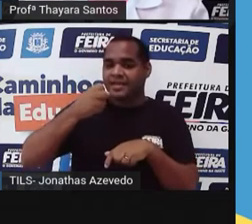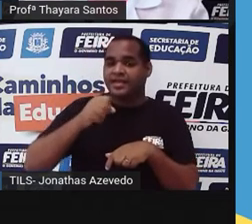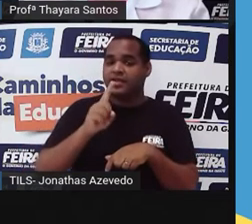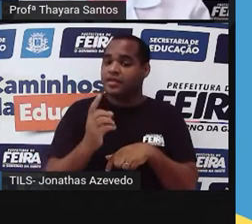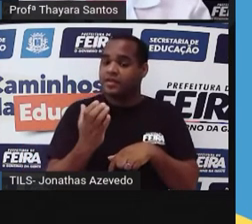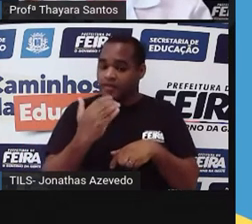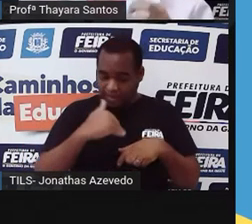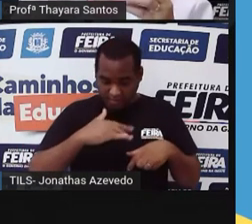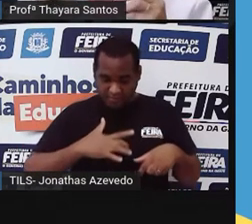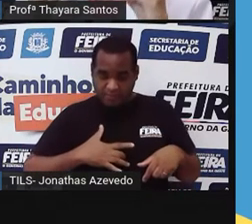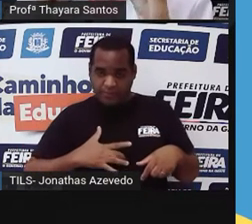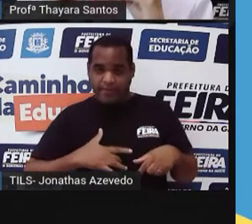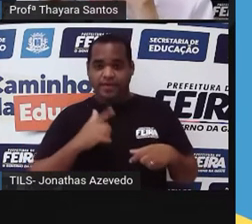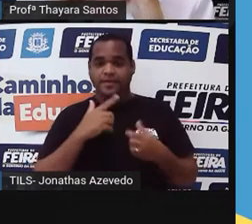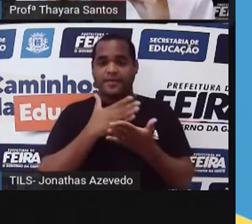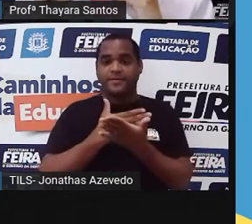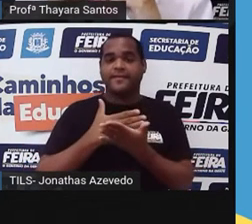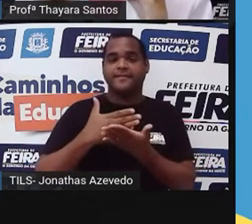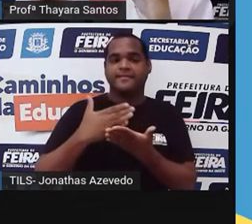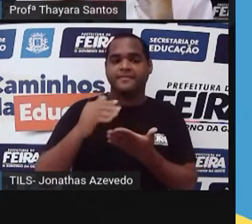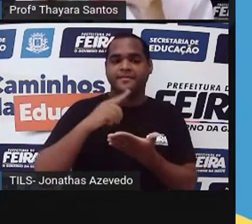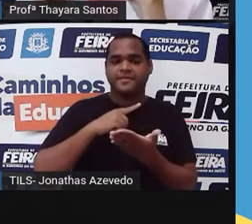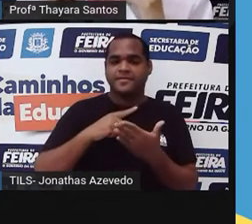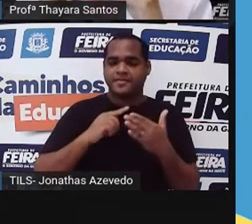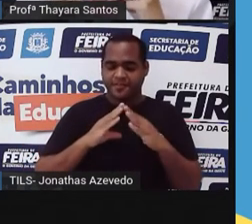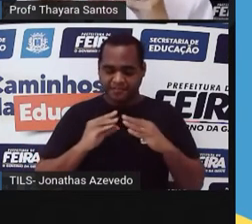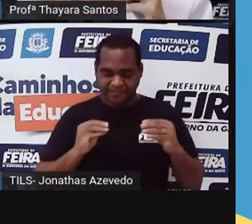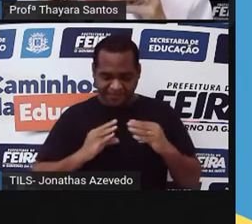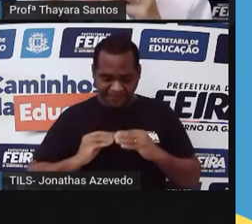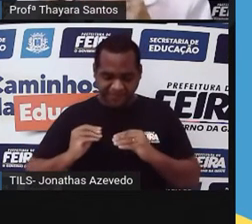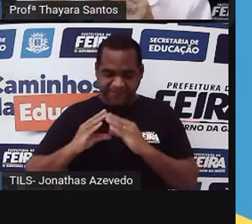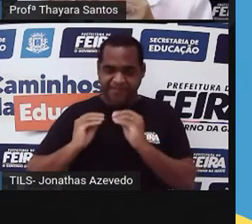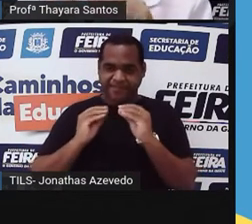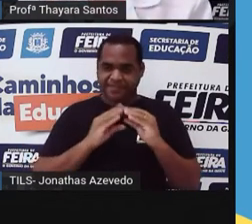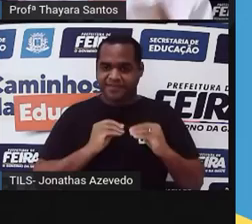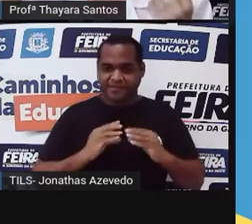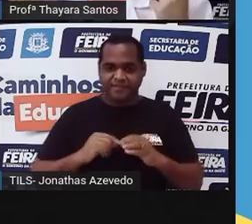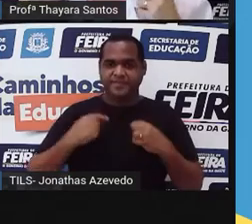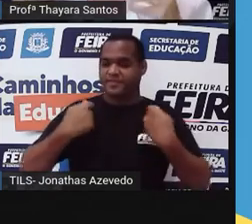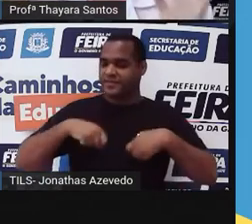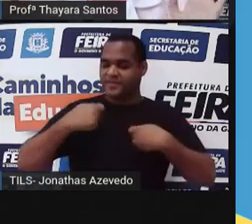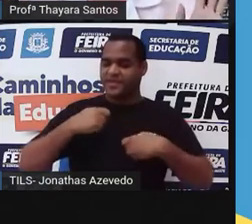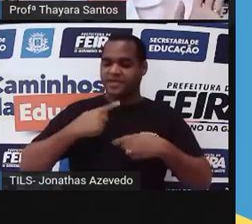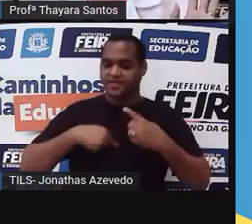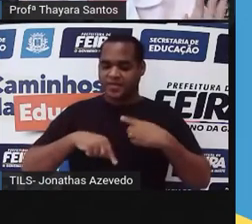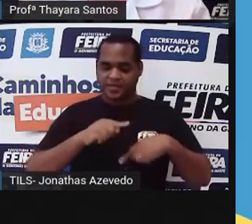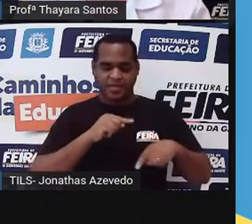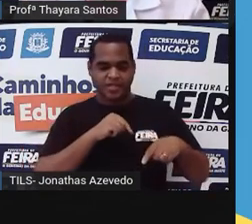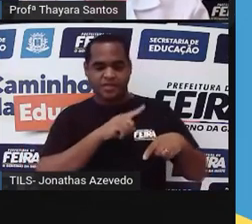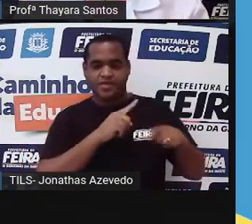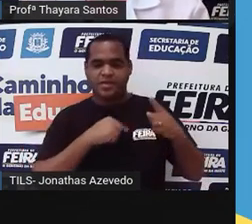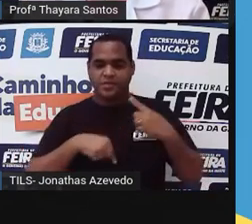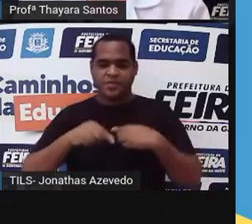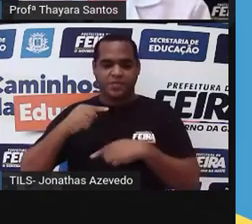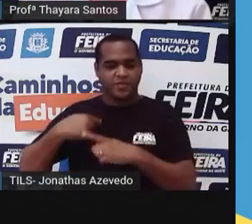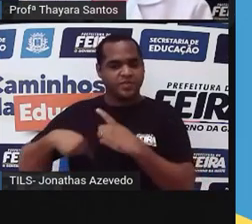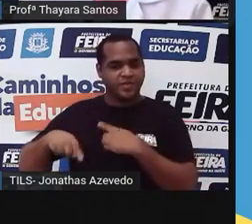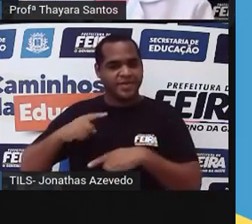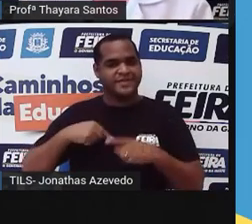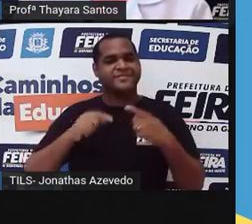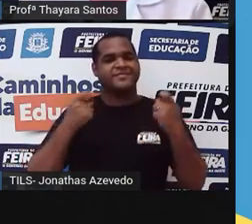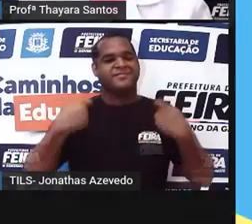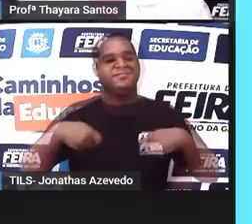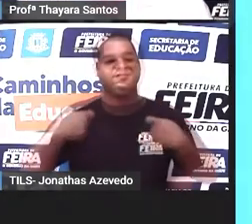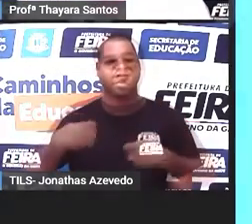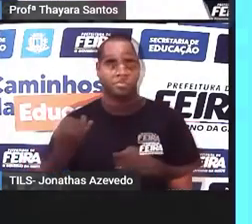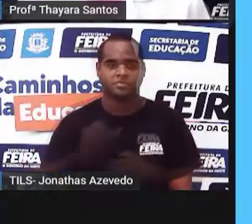no suco gástrico, que vai começar a soltar aqueles nutrientes que a gente precisa e mandar para os lugares do corpo que vão precisar dele.